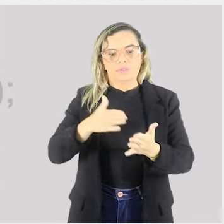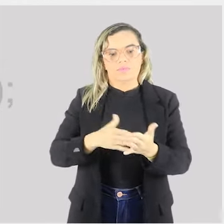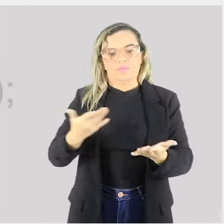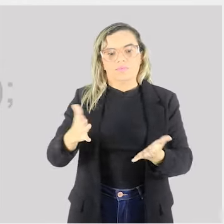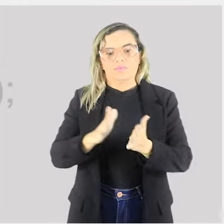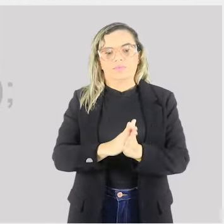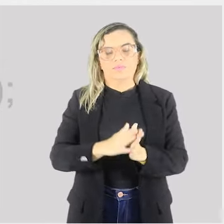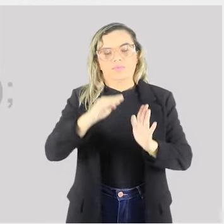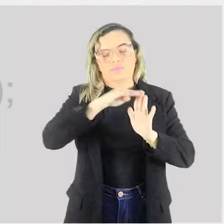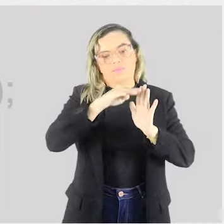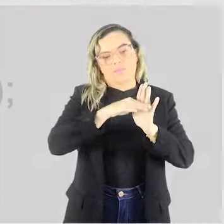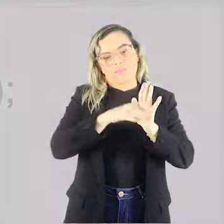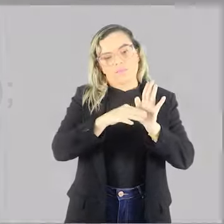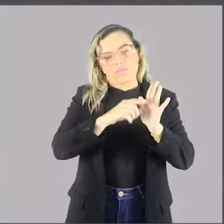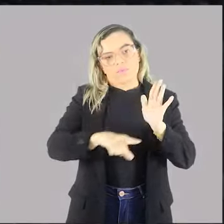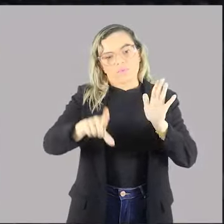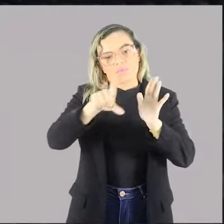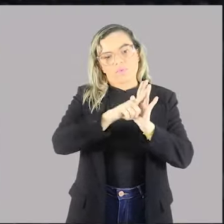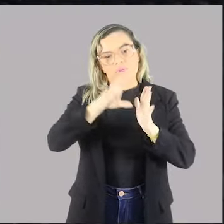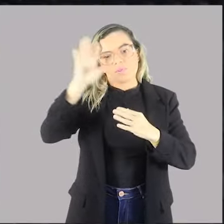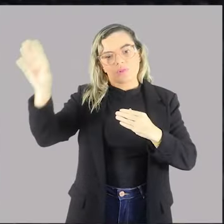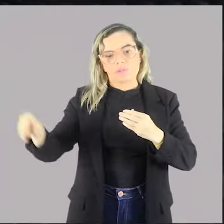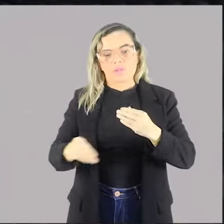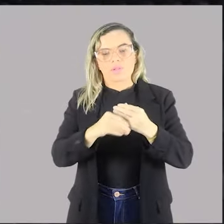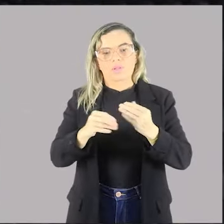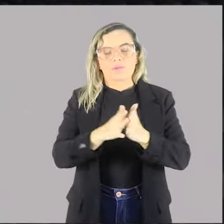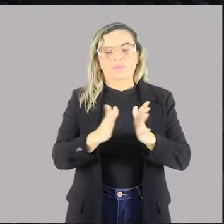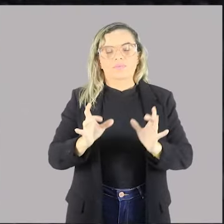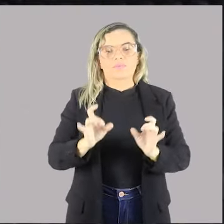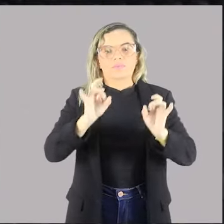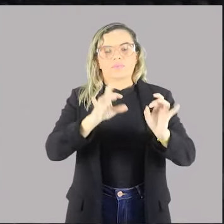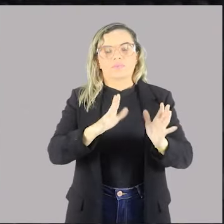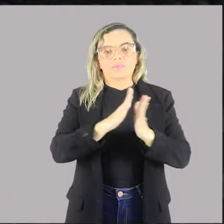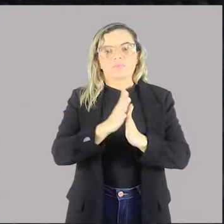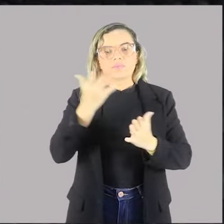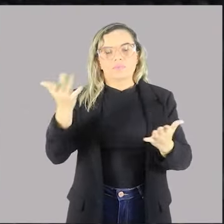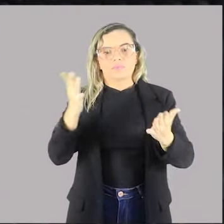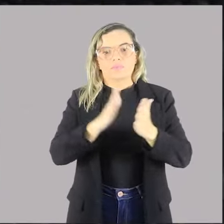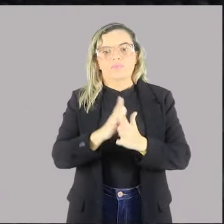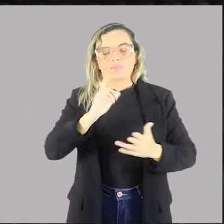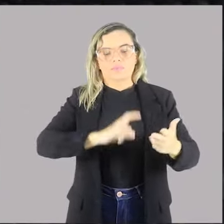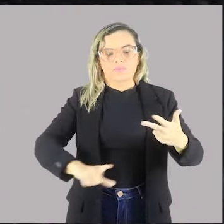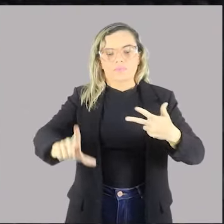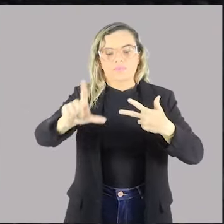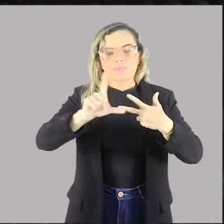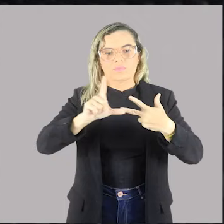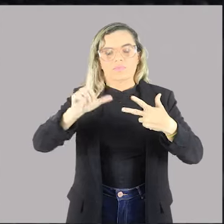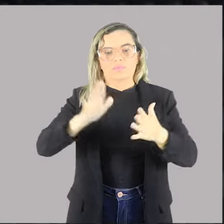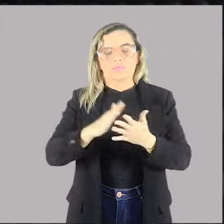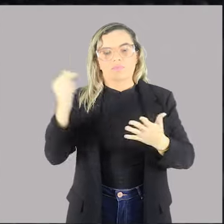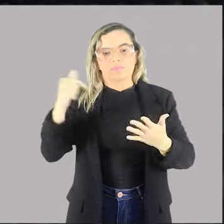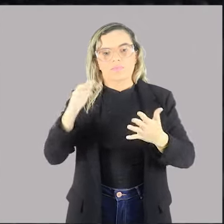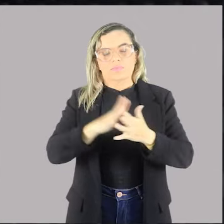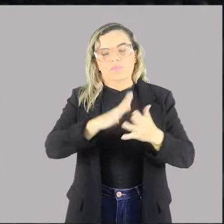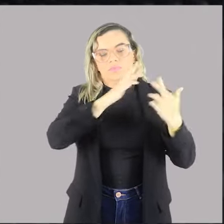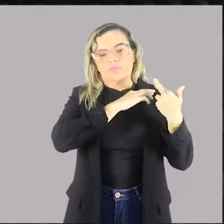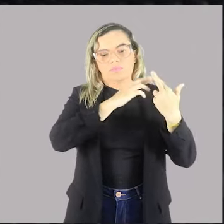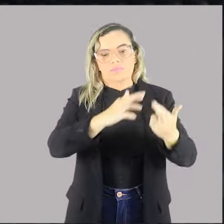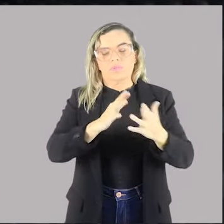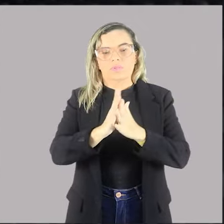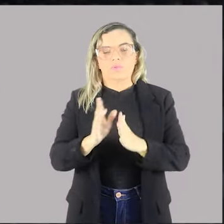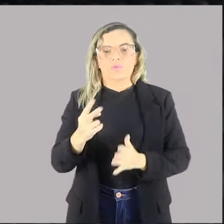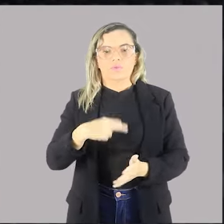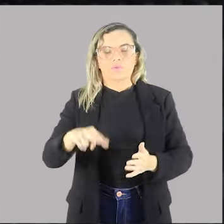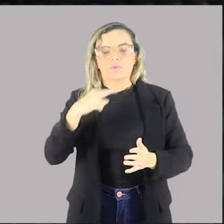Porque a função específica de criação legislativa cabe ao legislativo, ou seja, não é possível que se